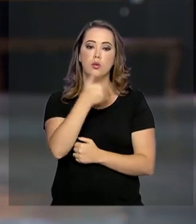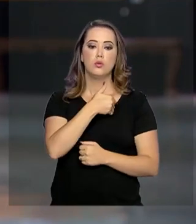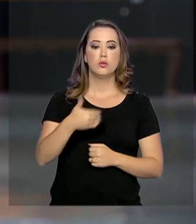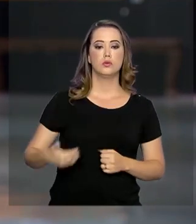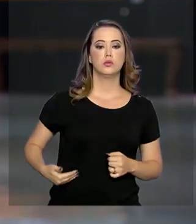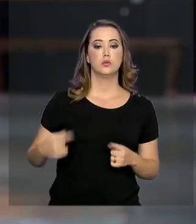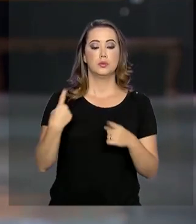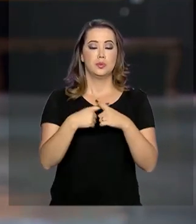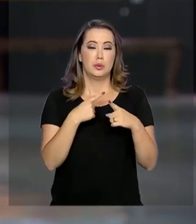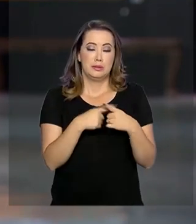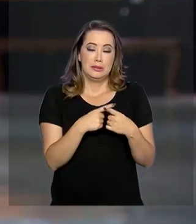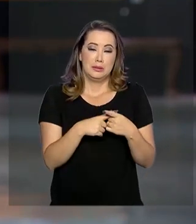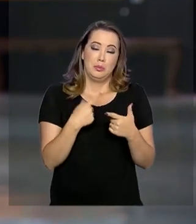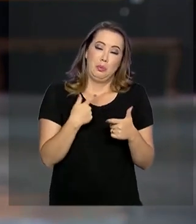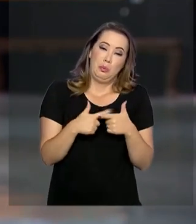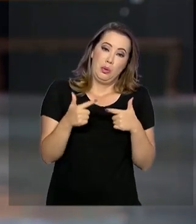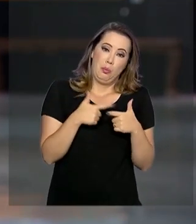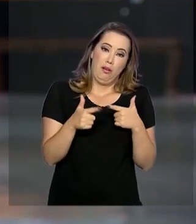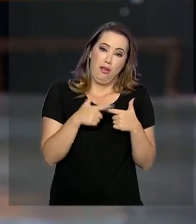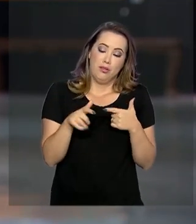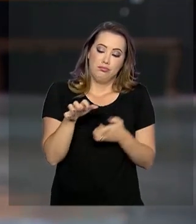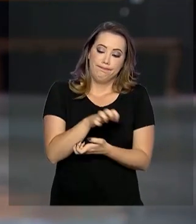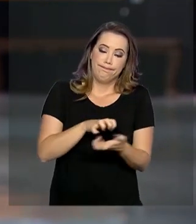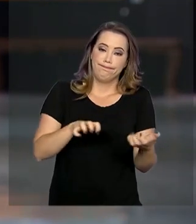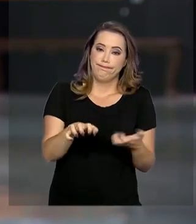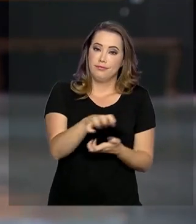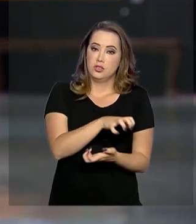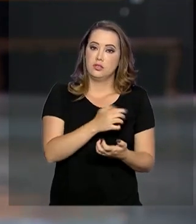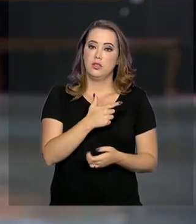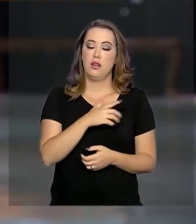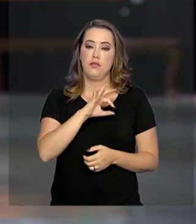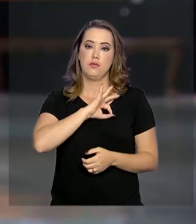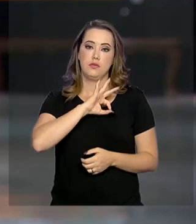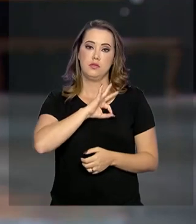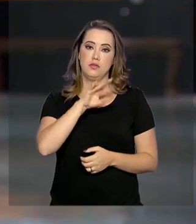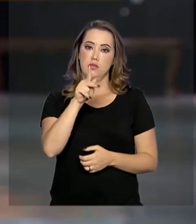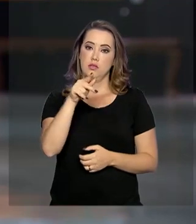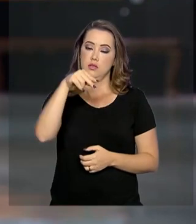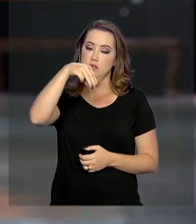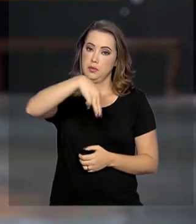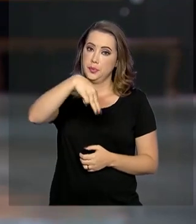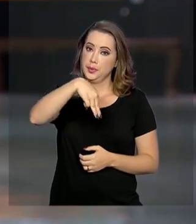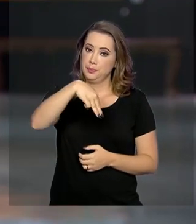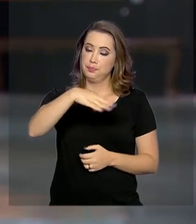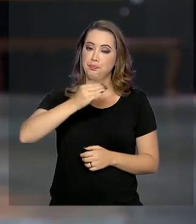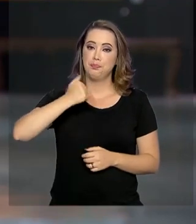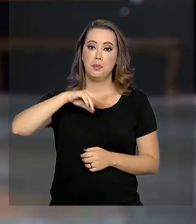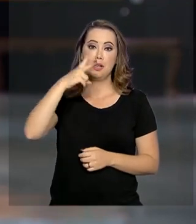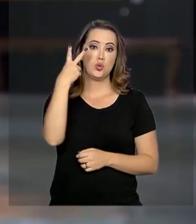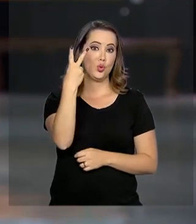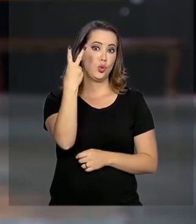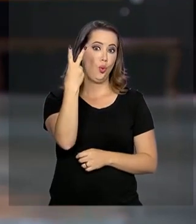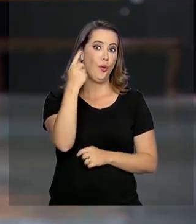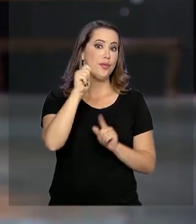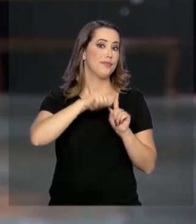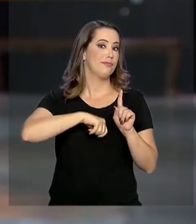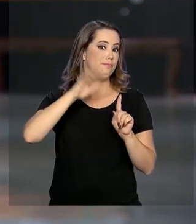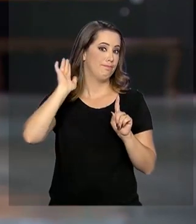devido às consequências da greve dos policiais militares no Estado que já dura há mais de dois meses.